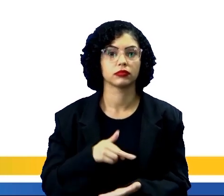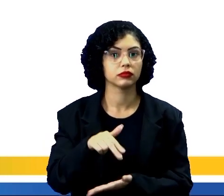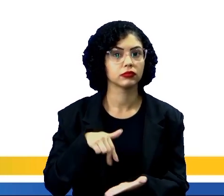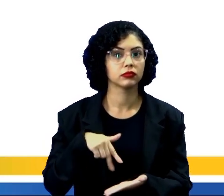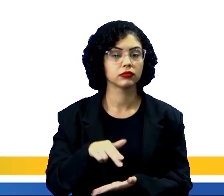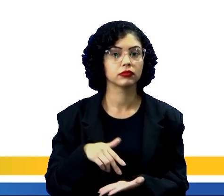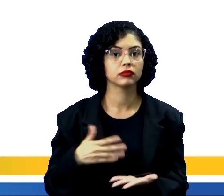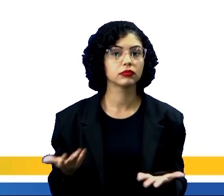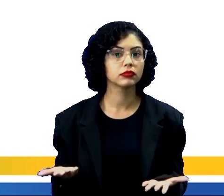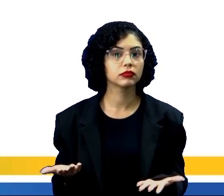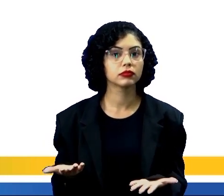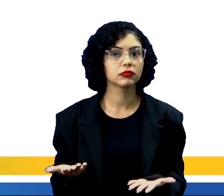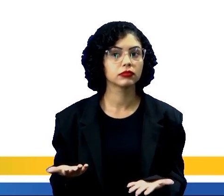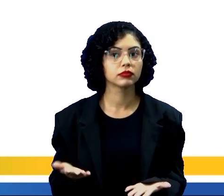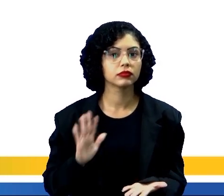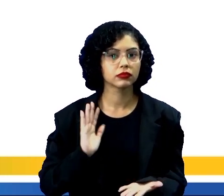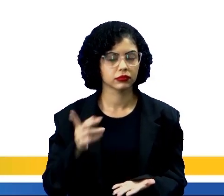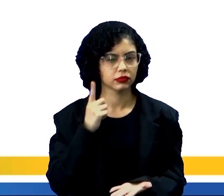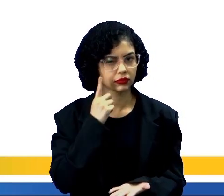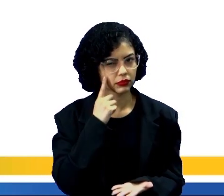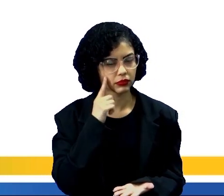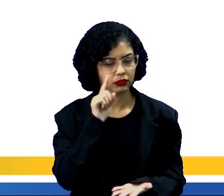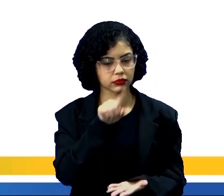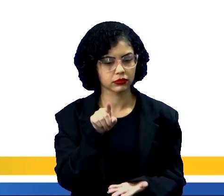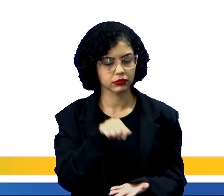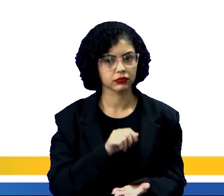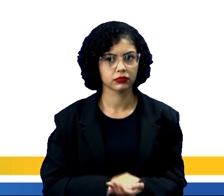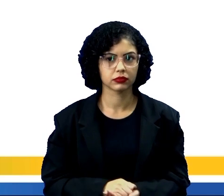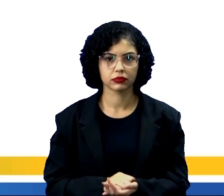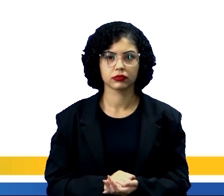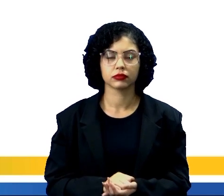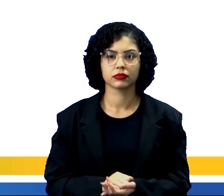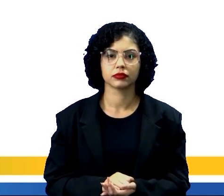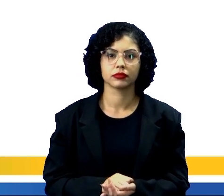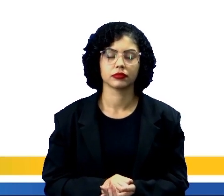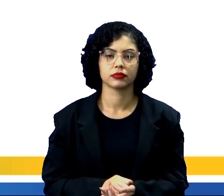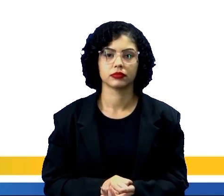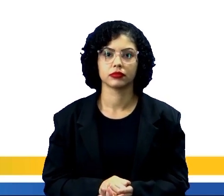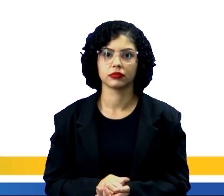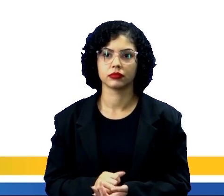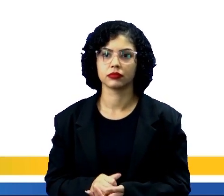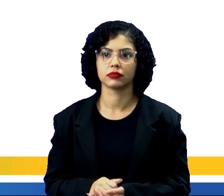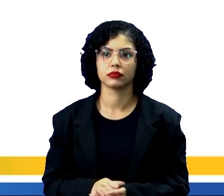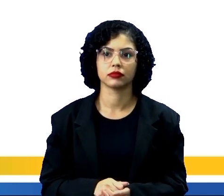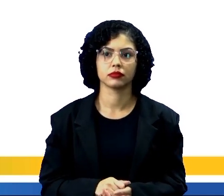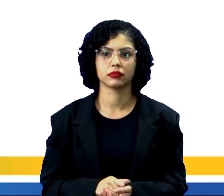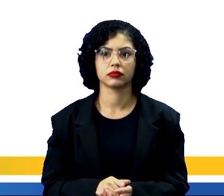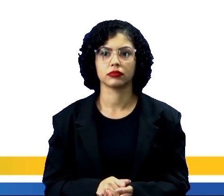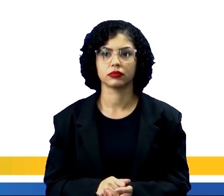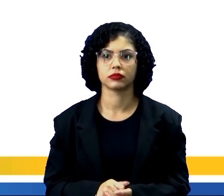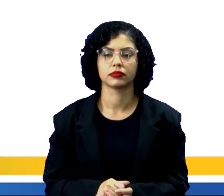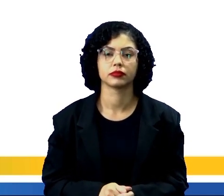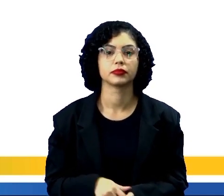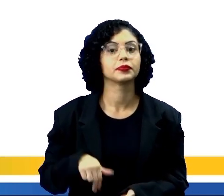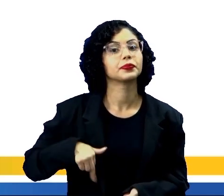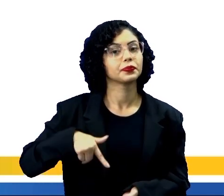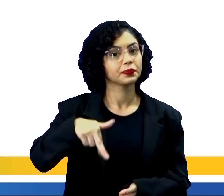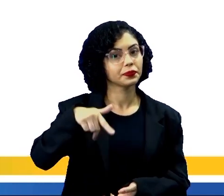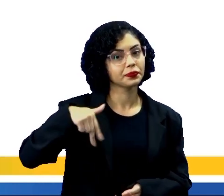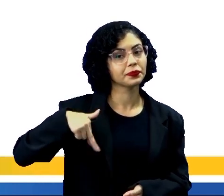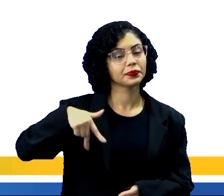andavam como? Vocês já marcaram? Vamos ver se vocês prestaram atenção na aula e conseguiram acertar.